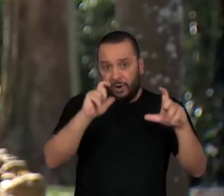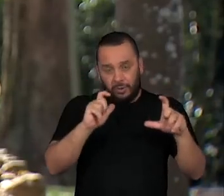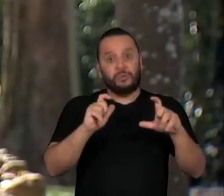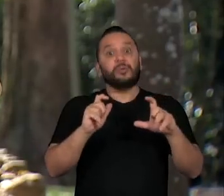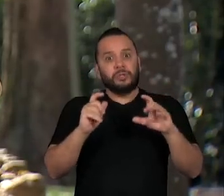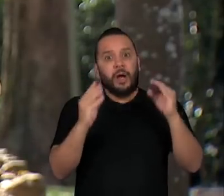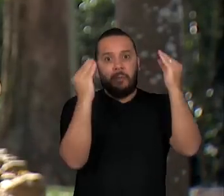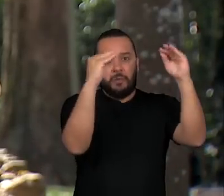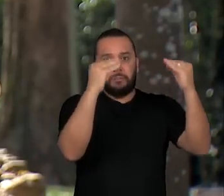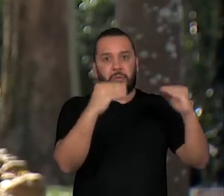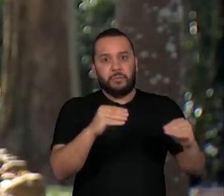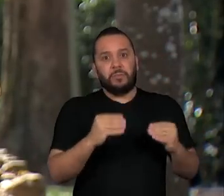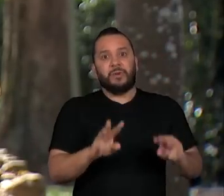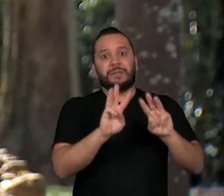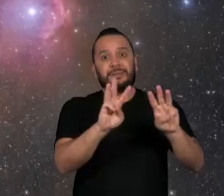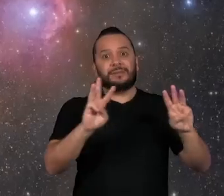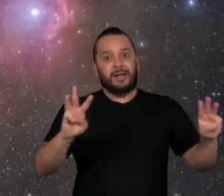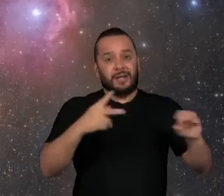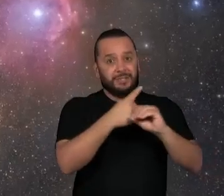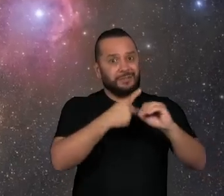espacial americana.